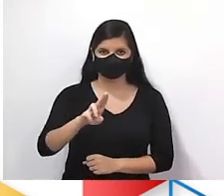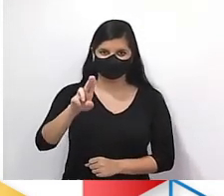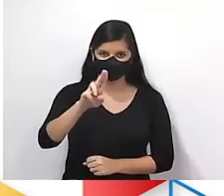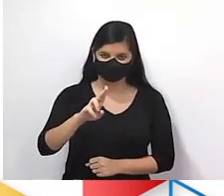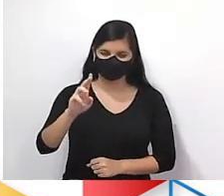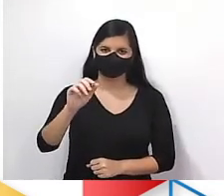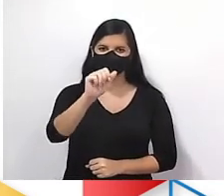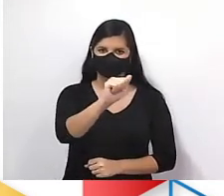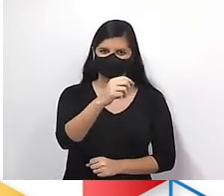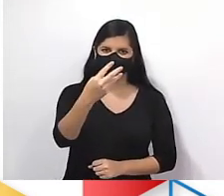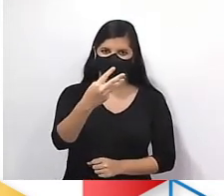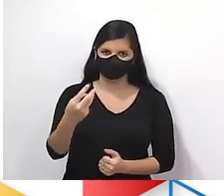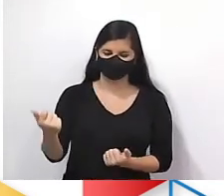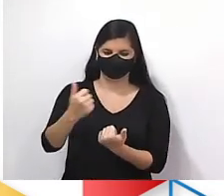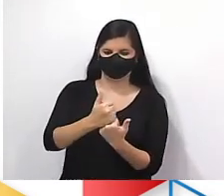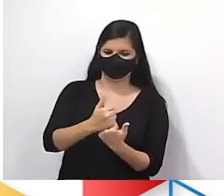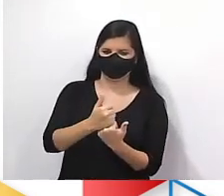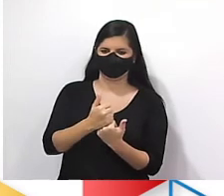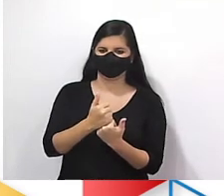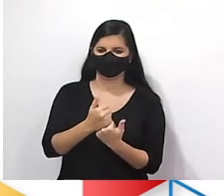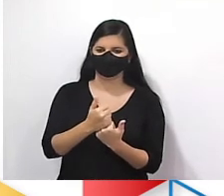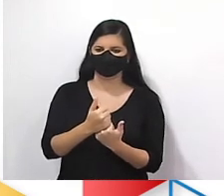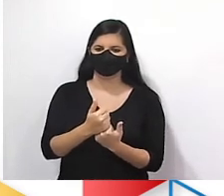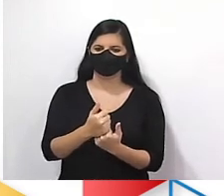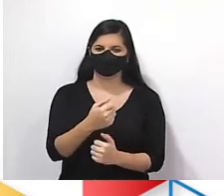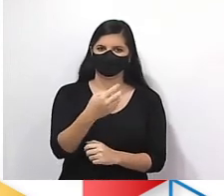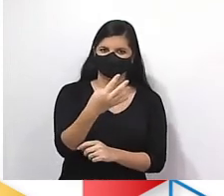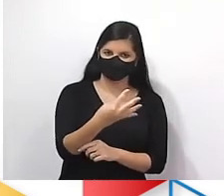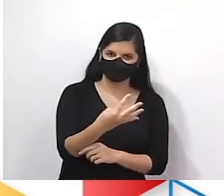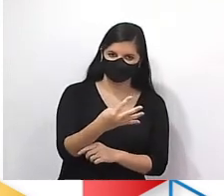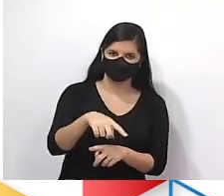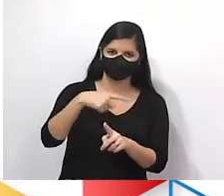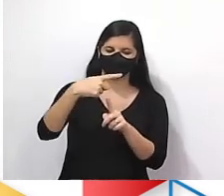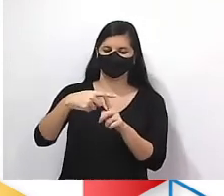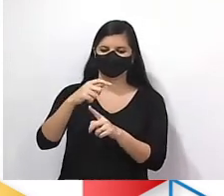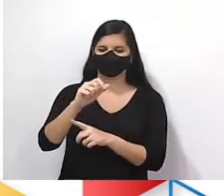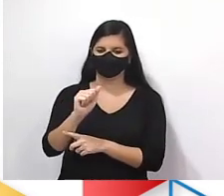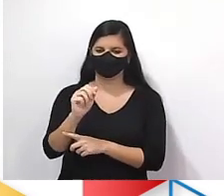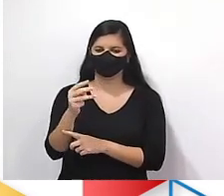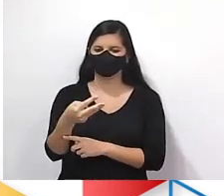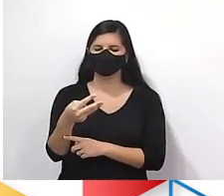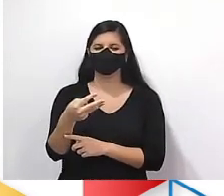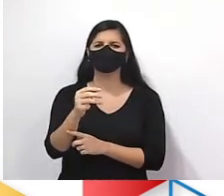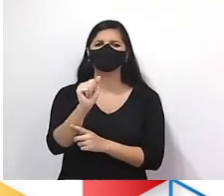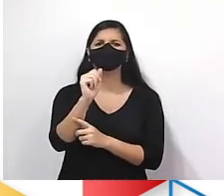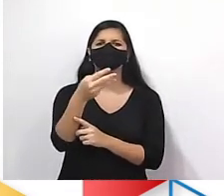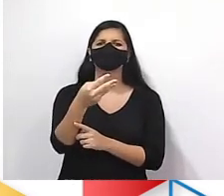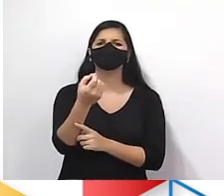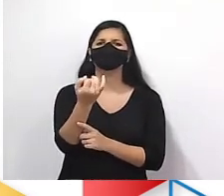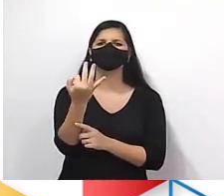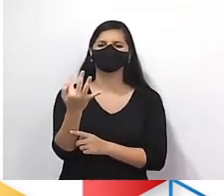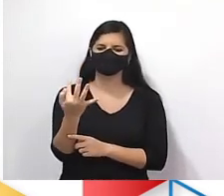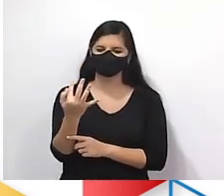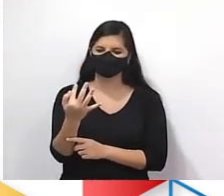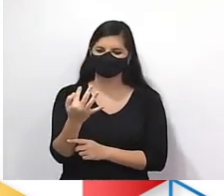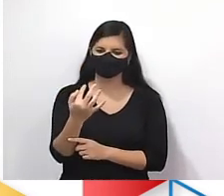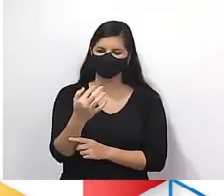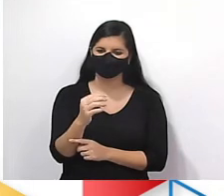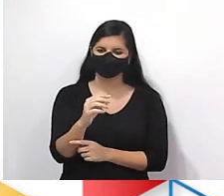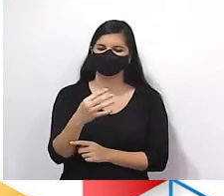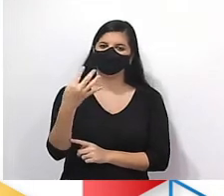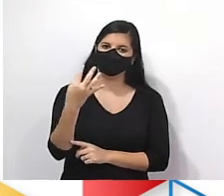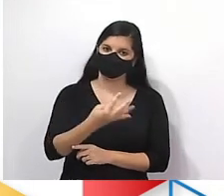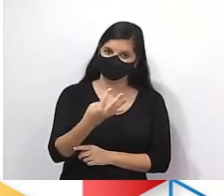A3 como referência. Tá bom? 4 mais A3. Quanto é o A2? Perdão. Quanto é o